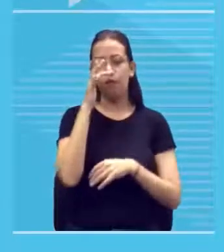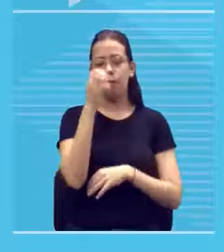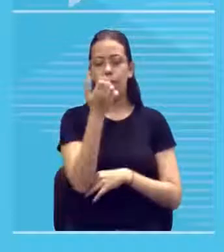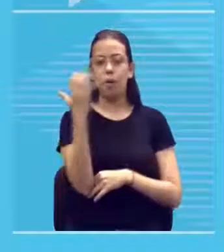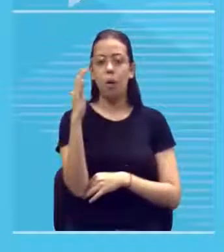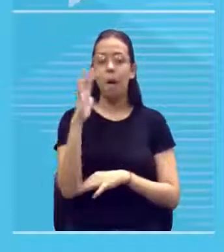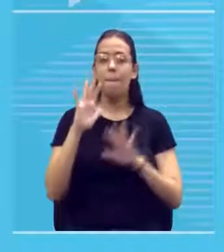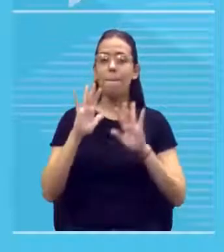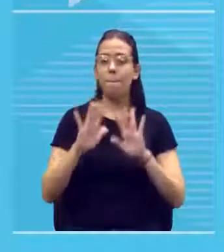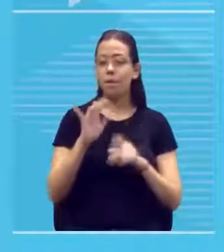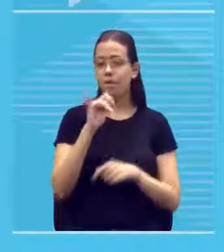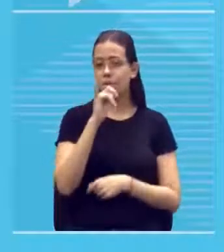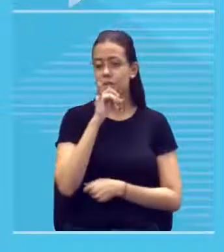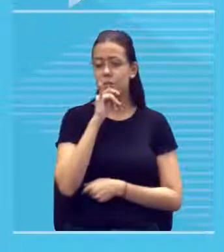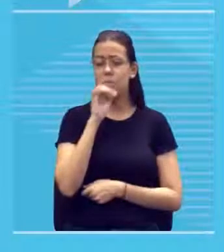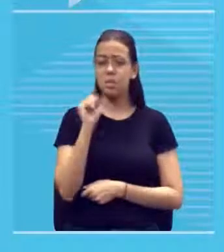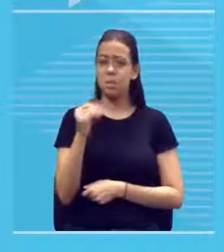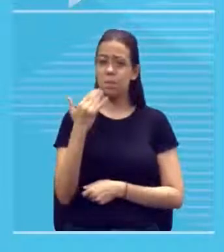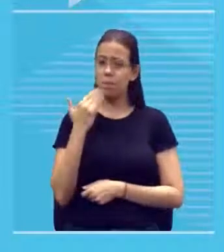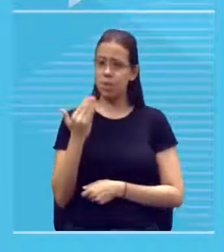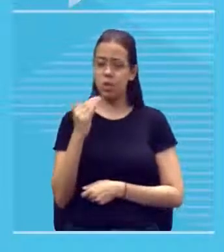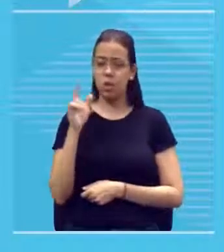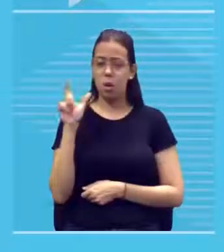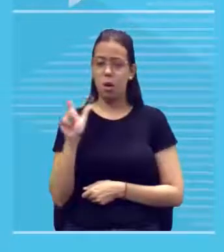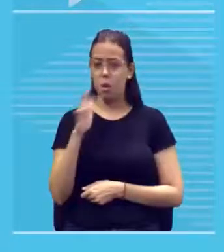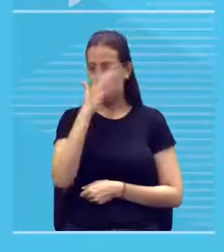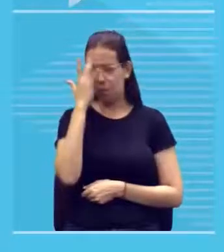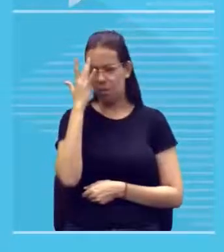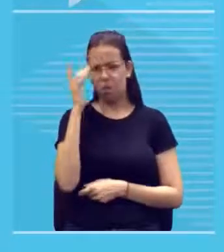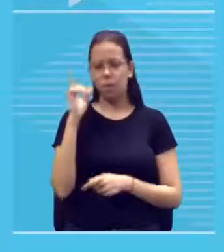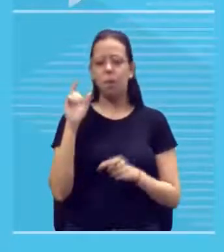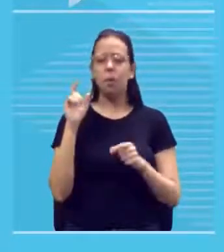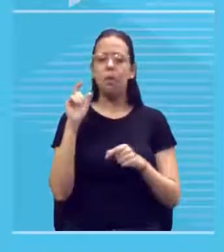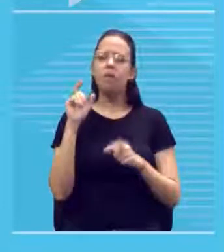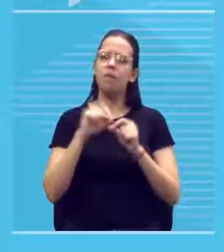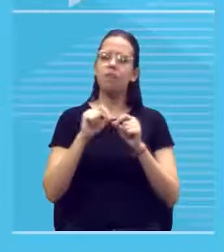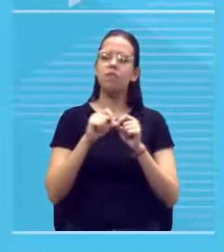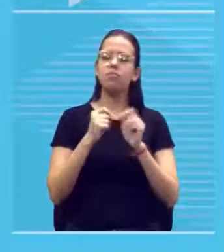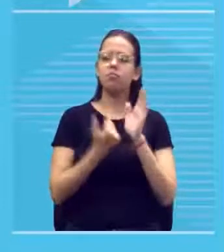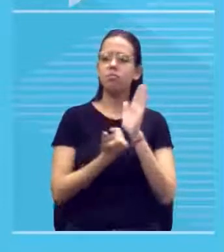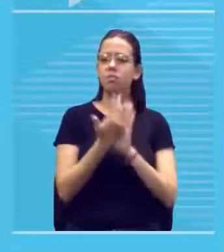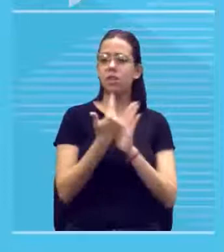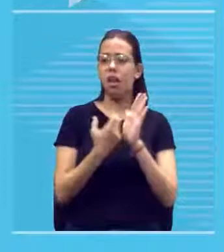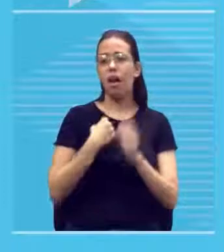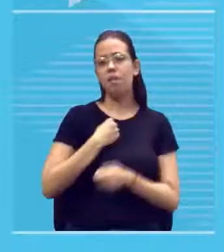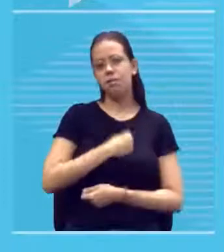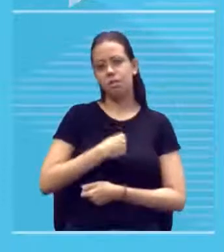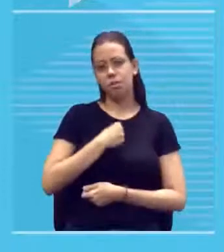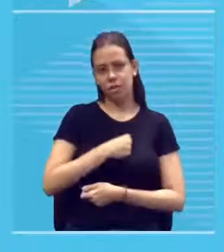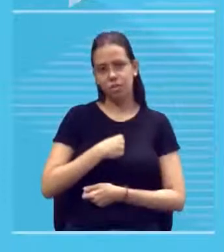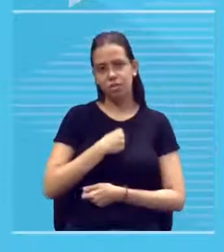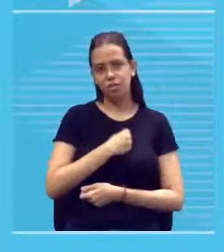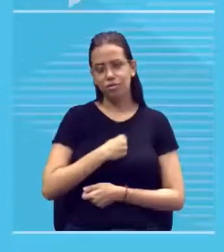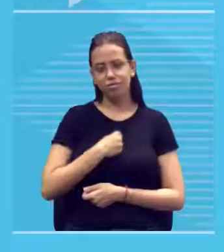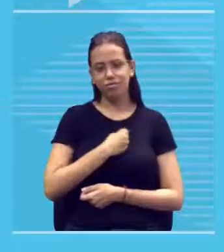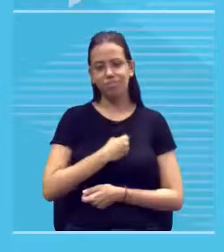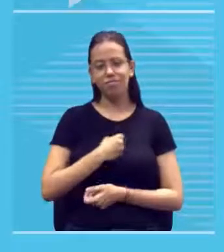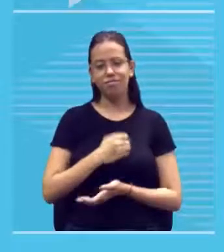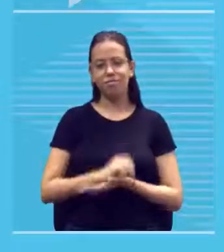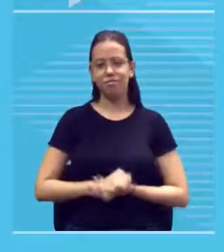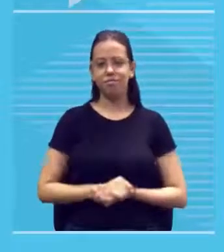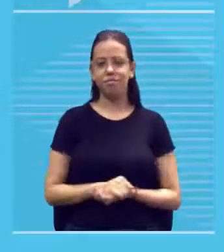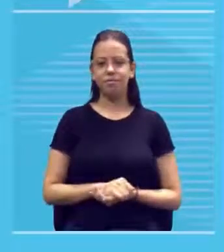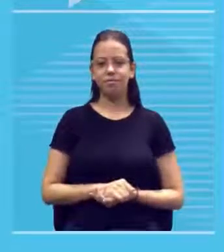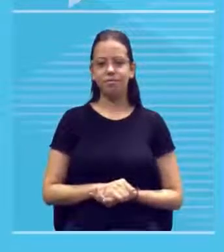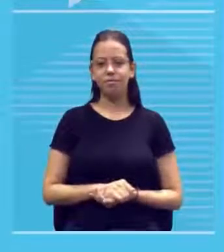chegar para alguém dizer você pinta para mim por favor a saudade aí já é tentar a pessoa